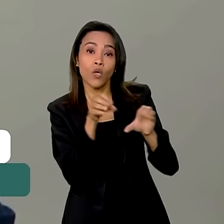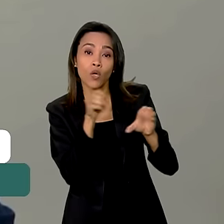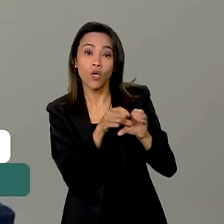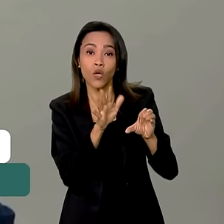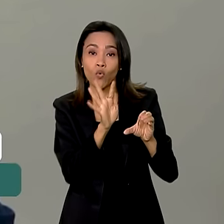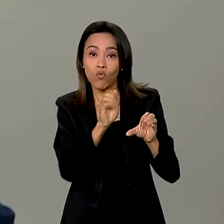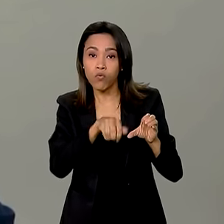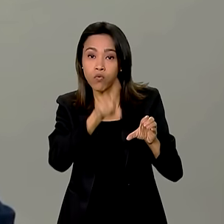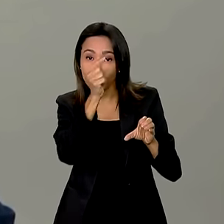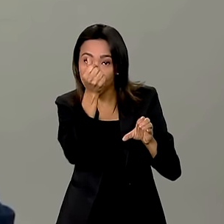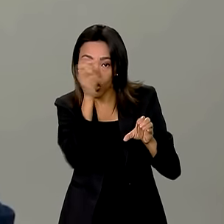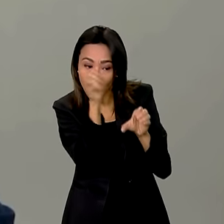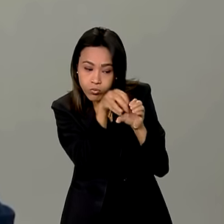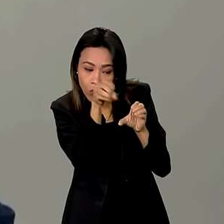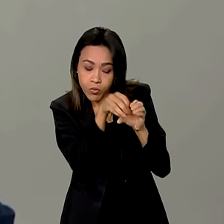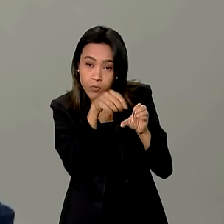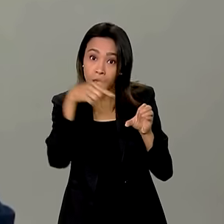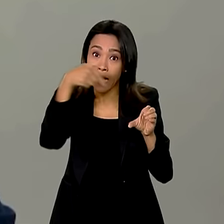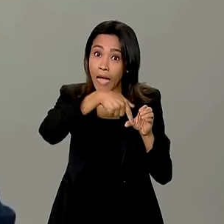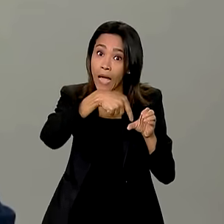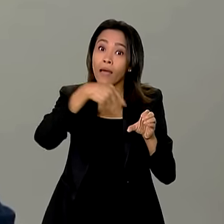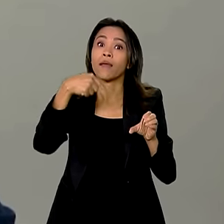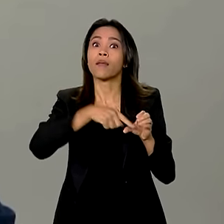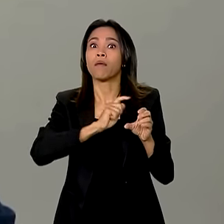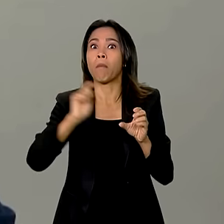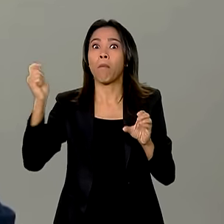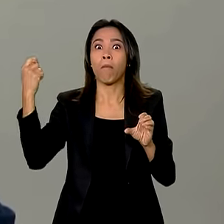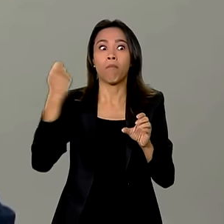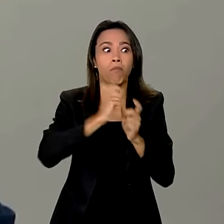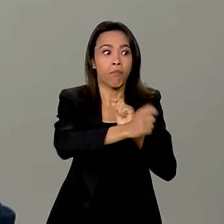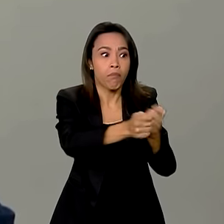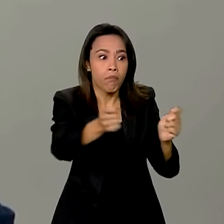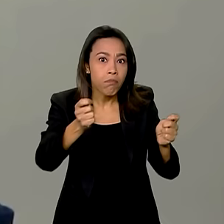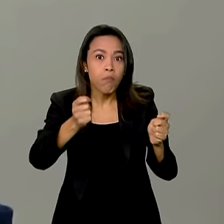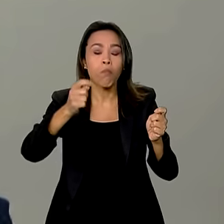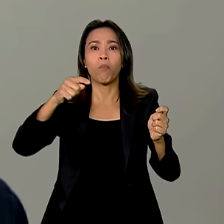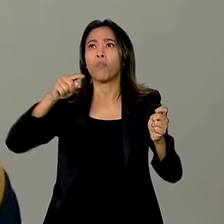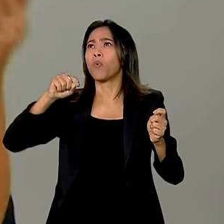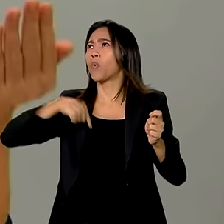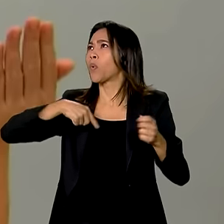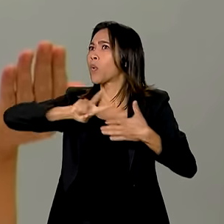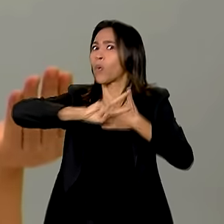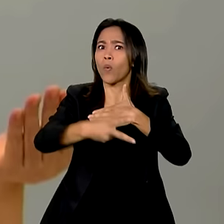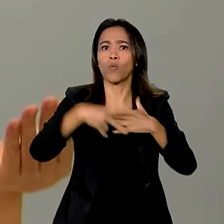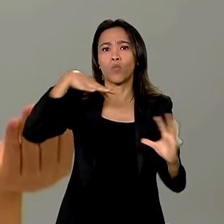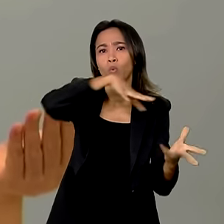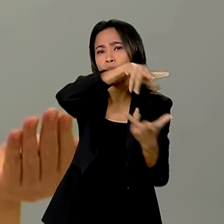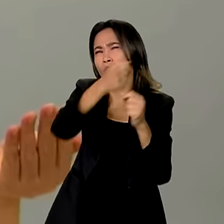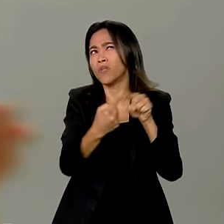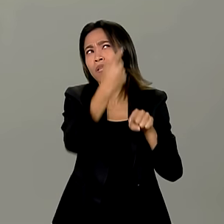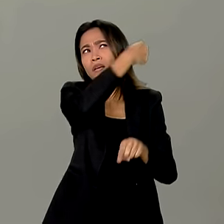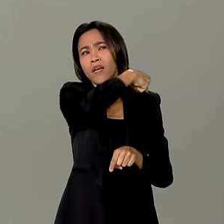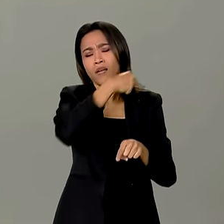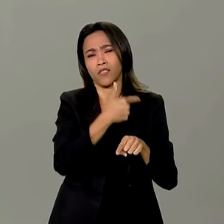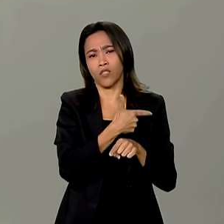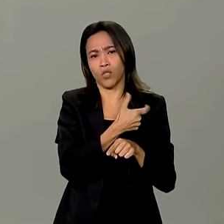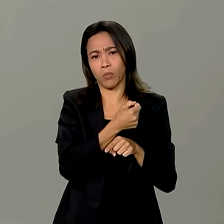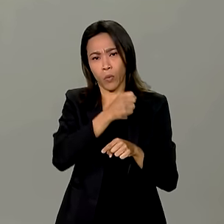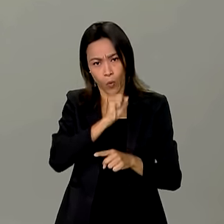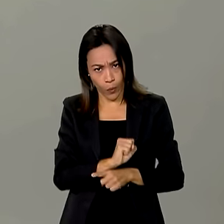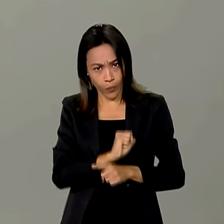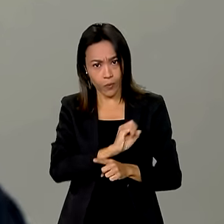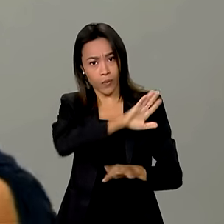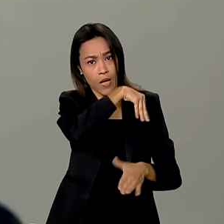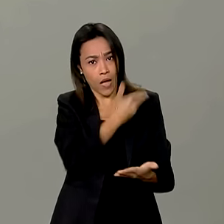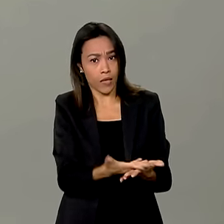maior fundo de pagamento por resultados do mundo. Ele já era desde a sua criação em 2008 e continua sendo